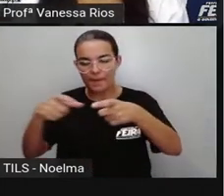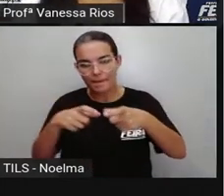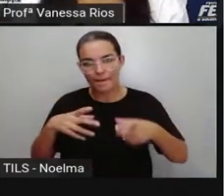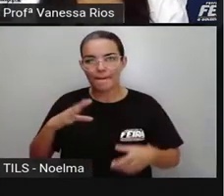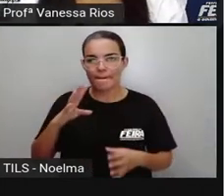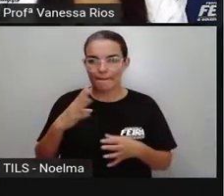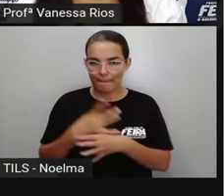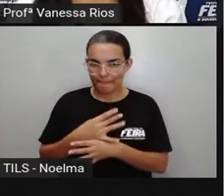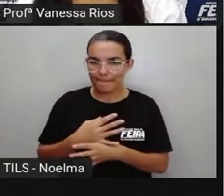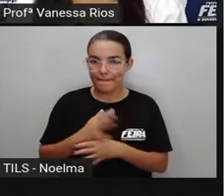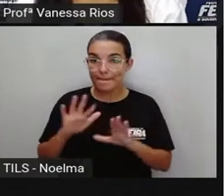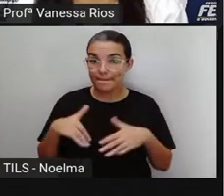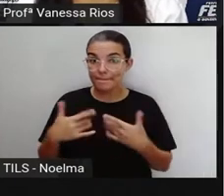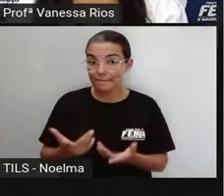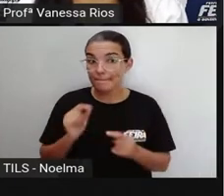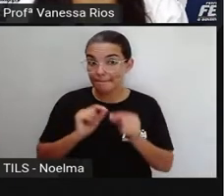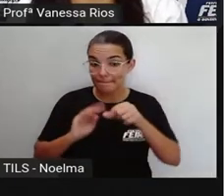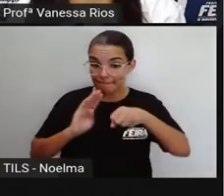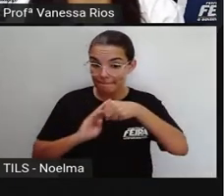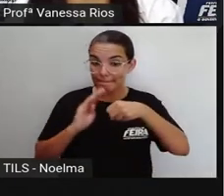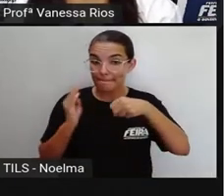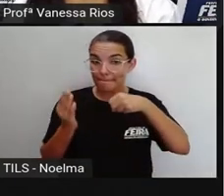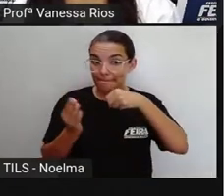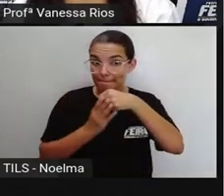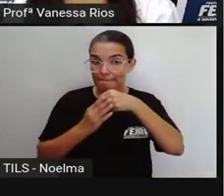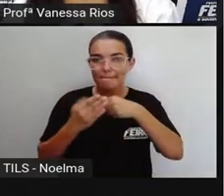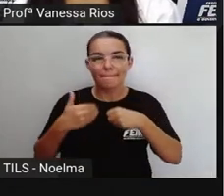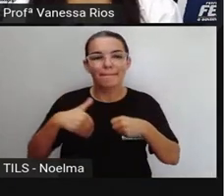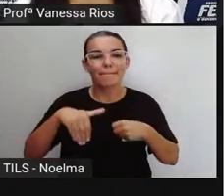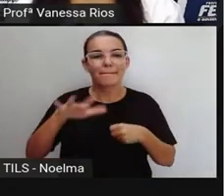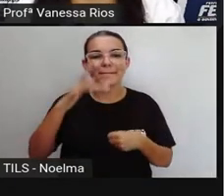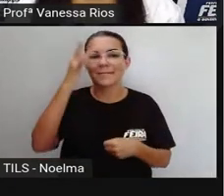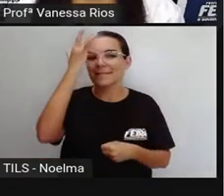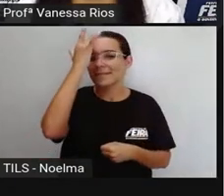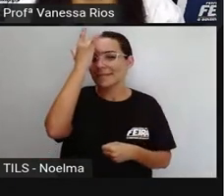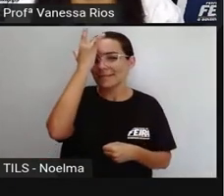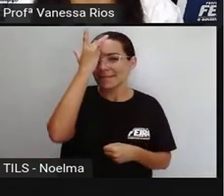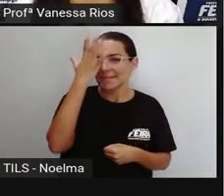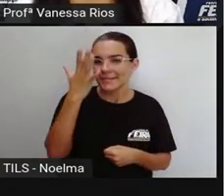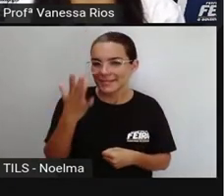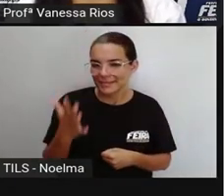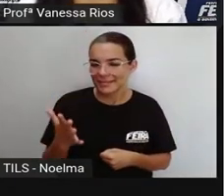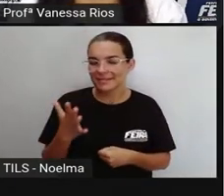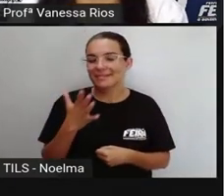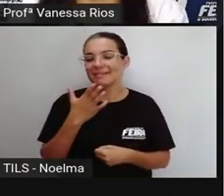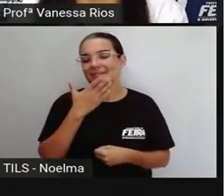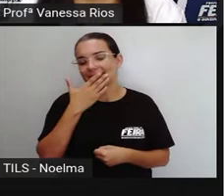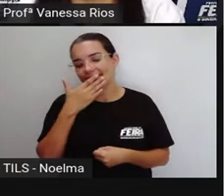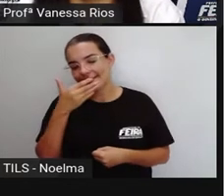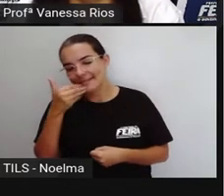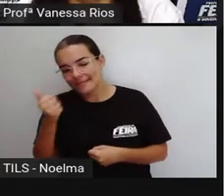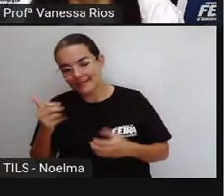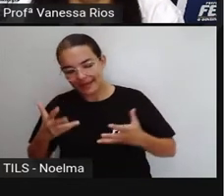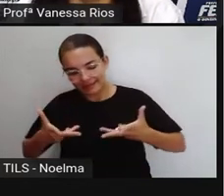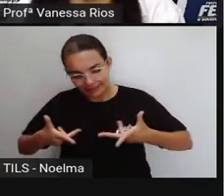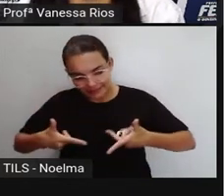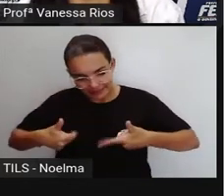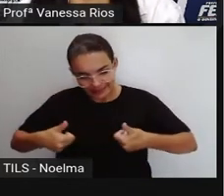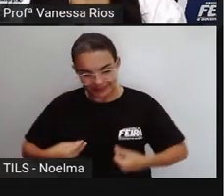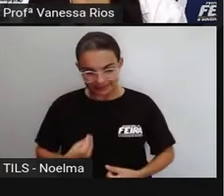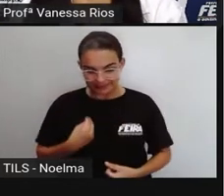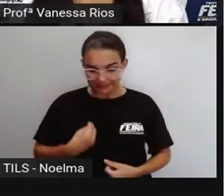Então, os bairros vão facilitar para que as ações em prol da melhoria da qualidade de vida das